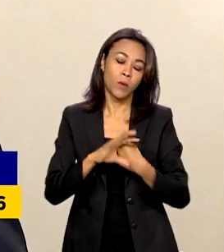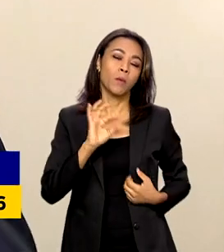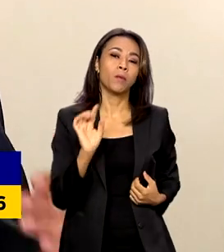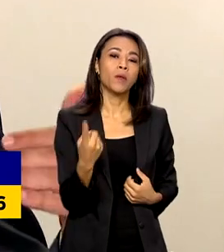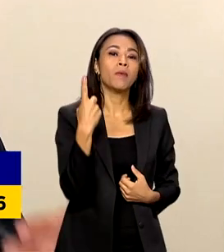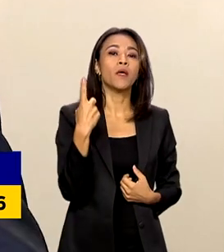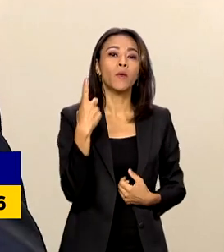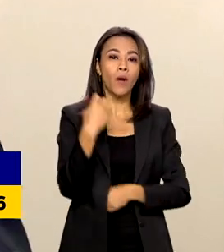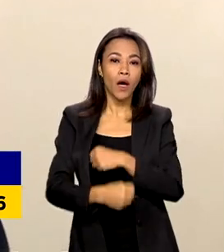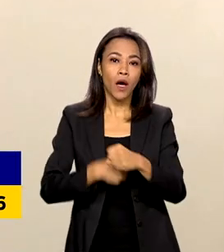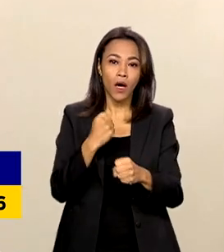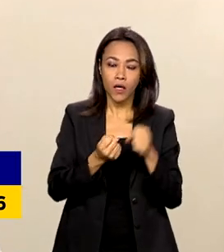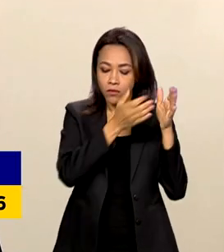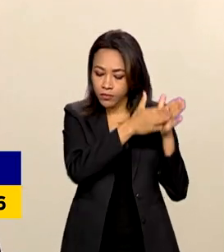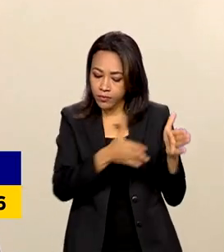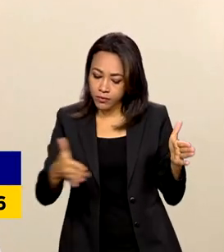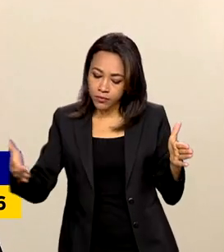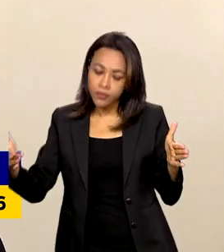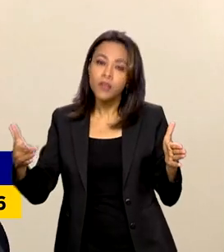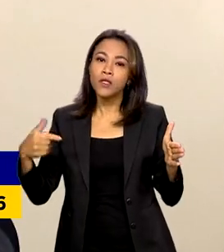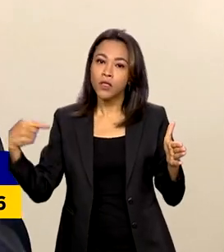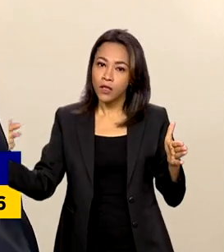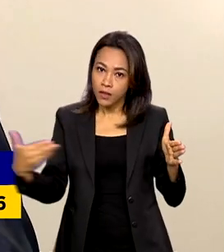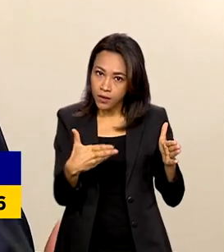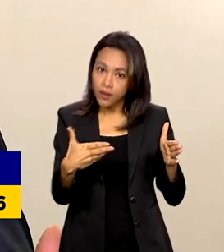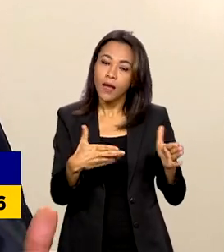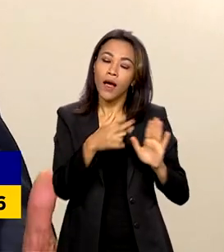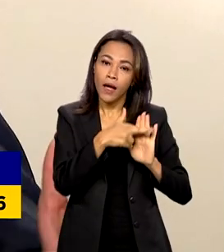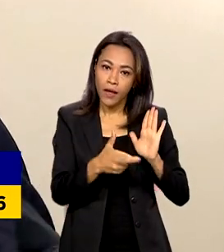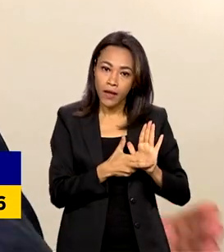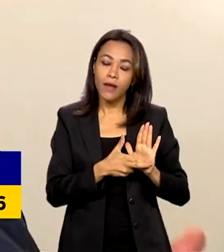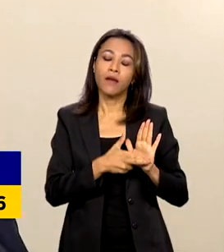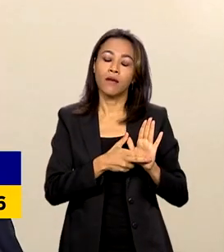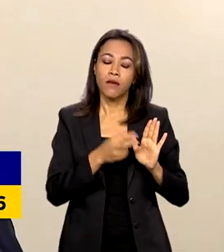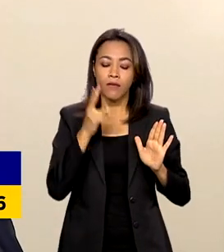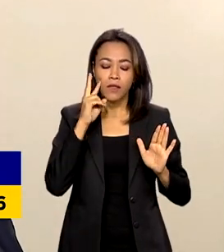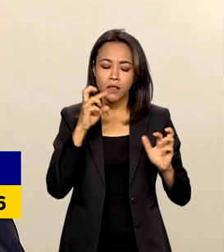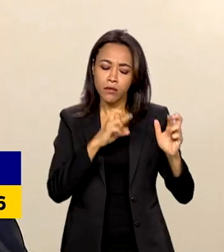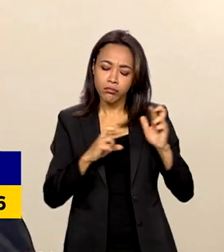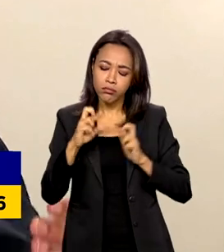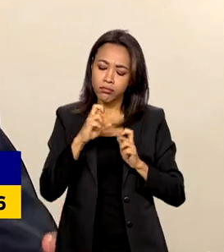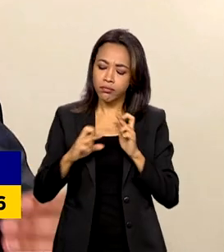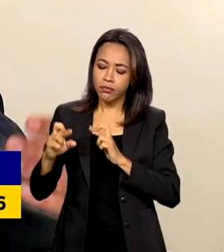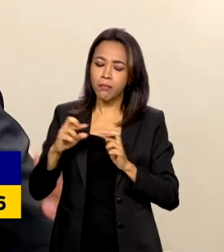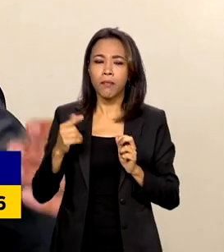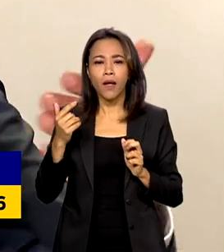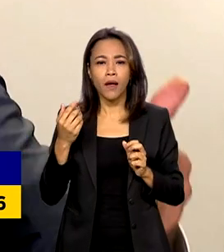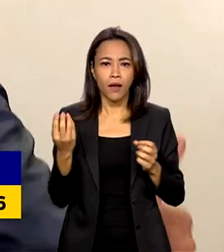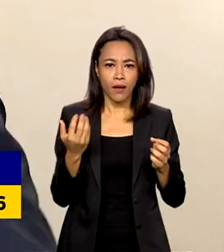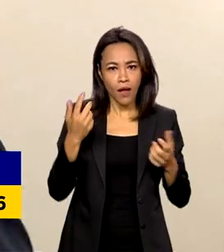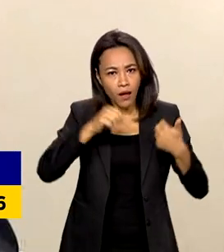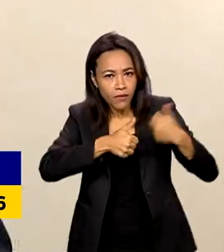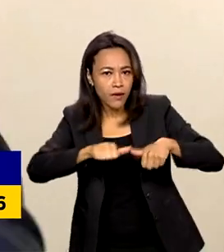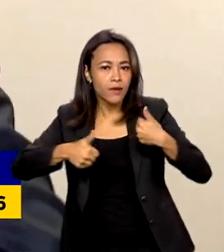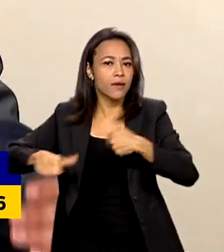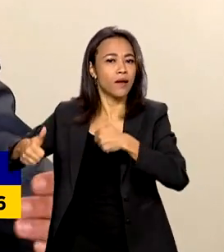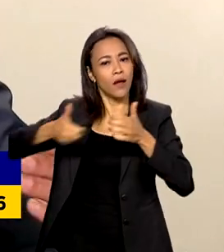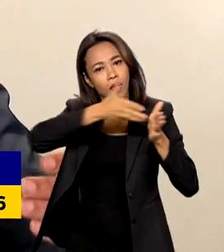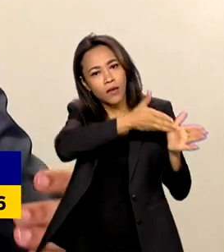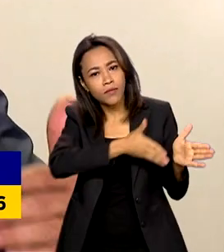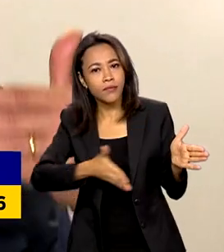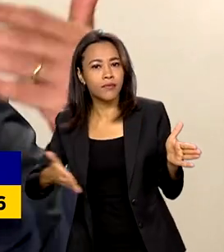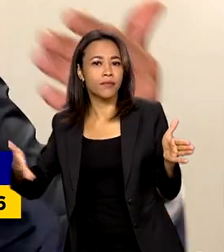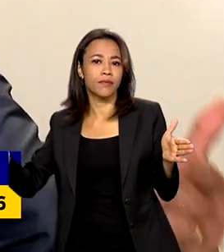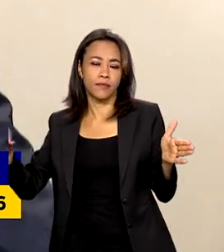a regra já será observada para construir um resultado primário ao longo